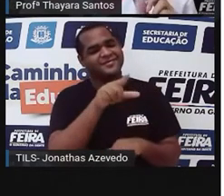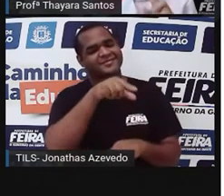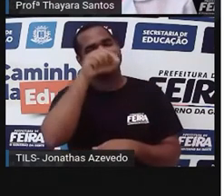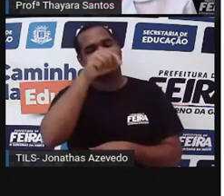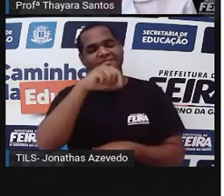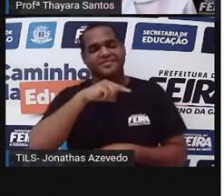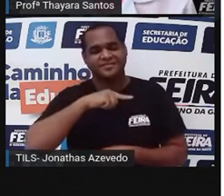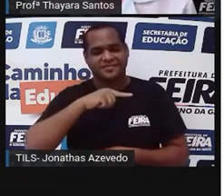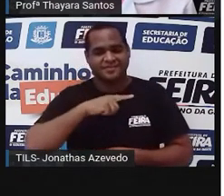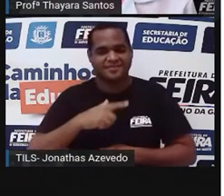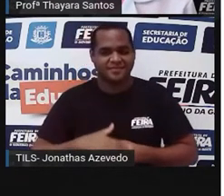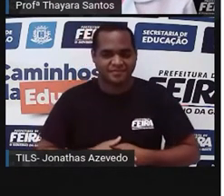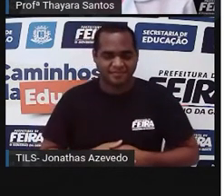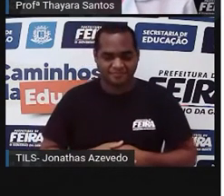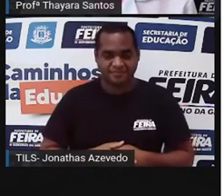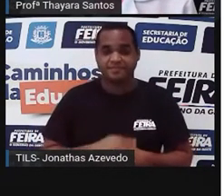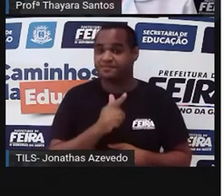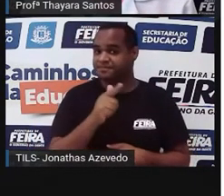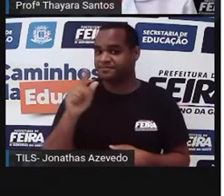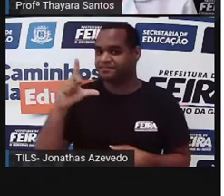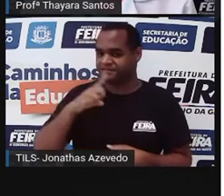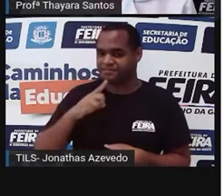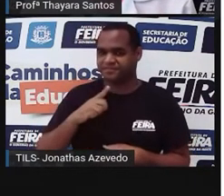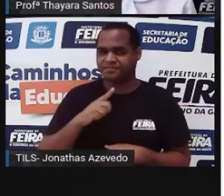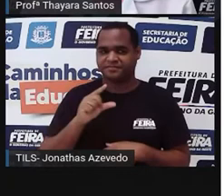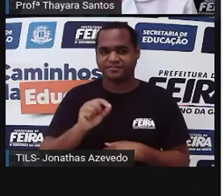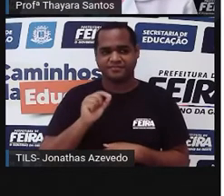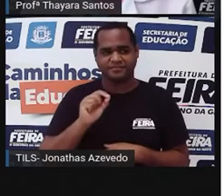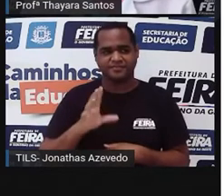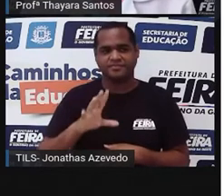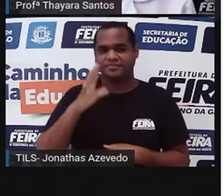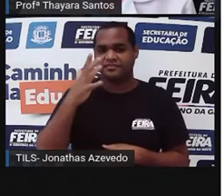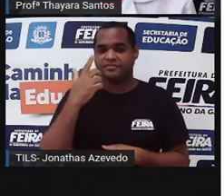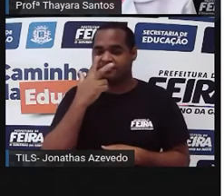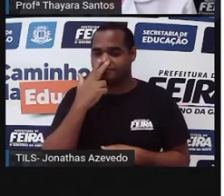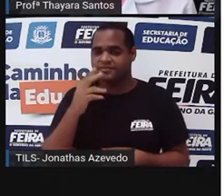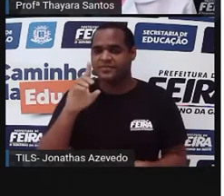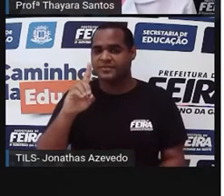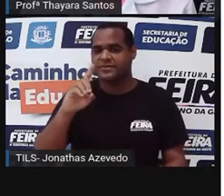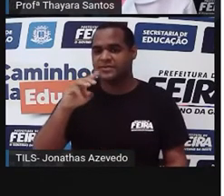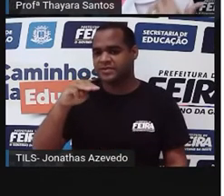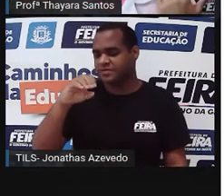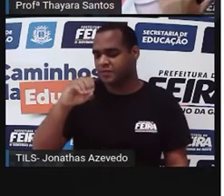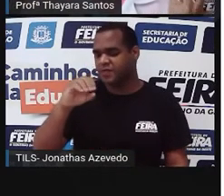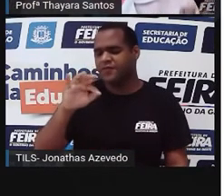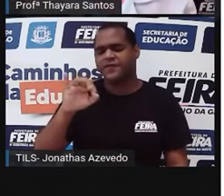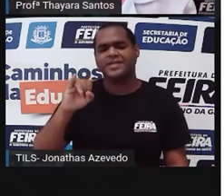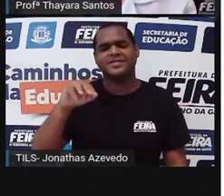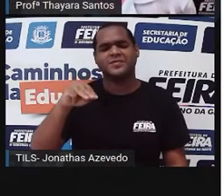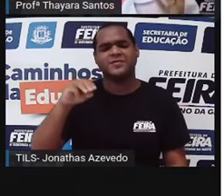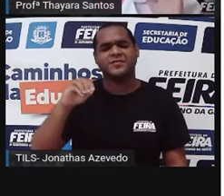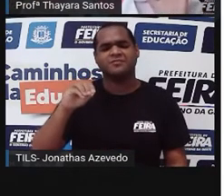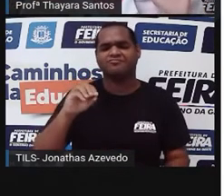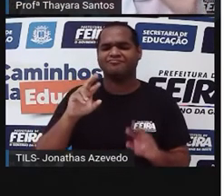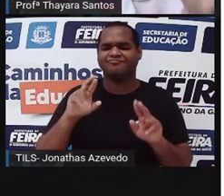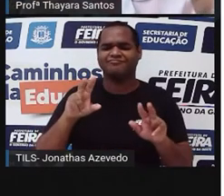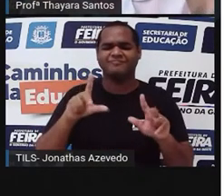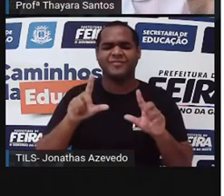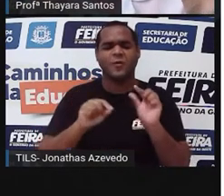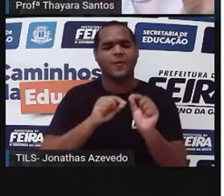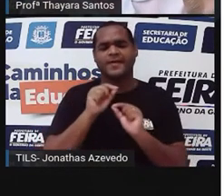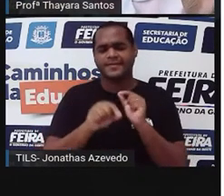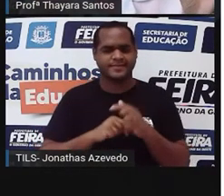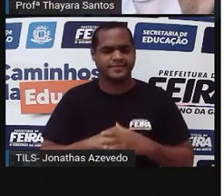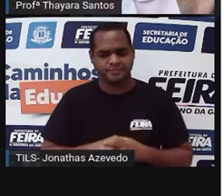E tem uma outra coisa também que acontece nas aves, é o que a gente chama de dimorfismo sexual. O que quer dizer isso? Um